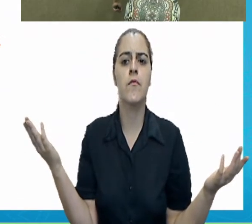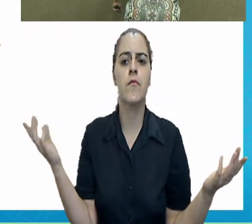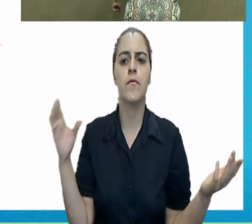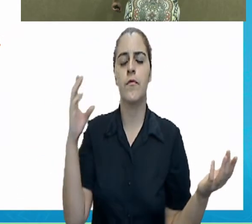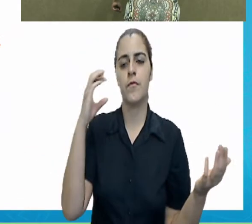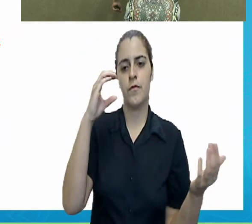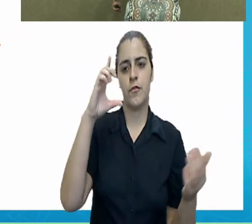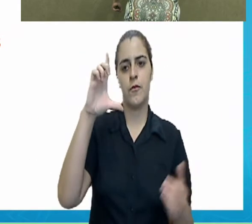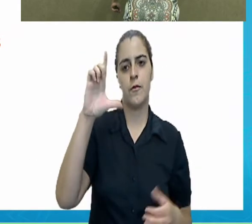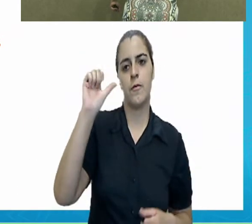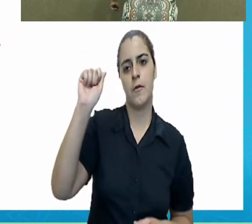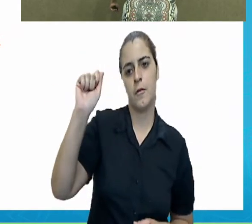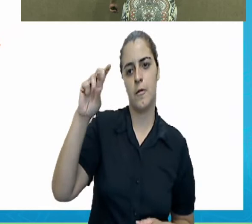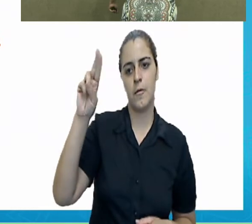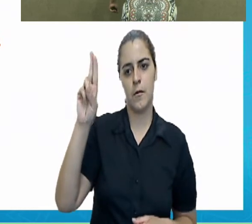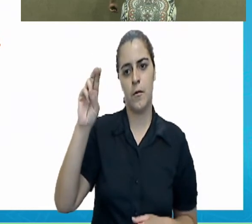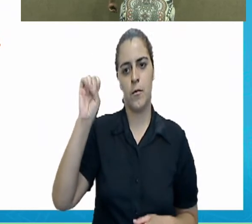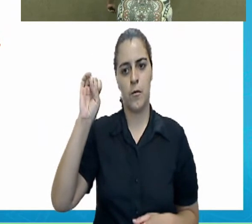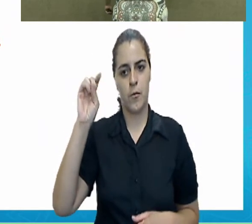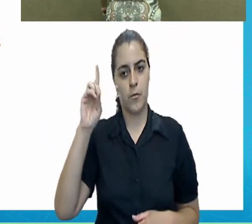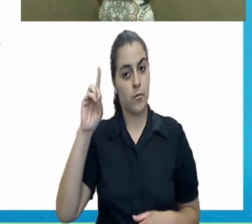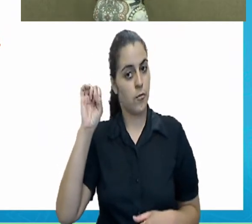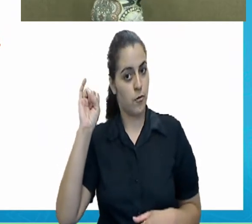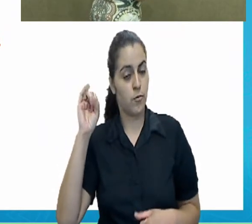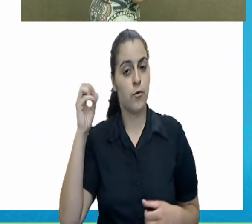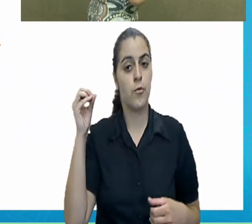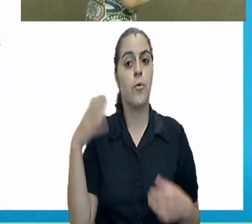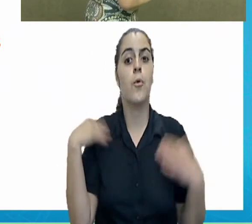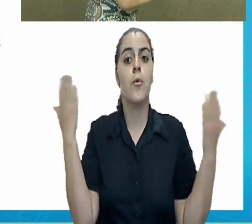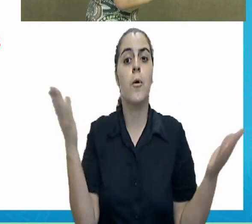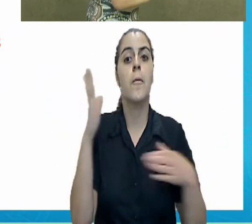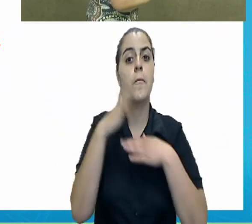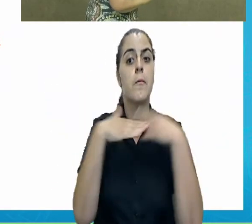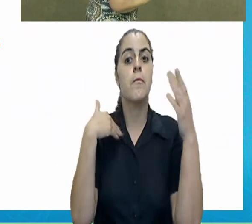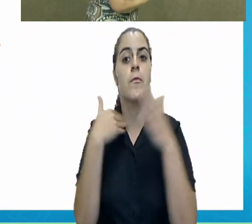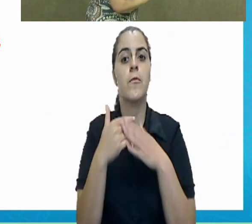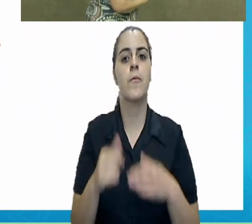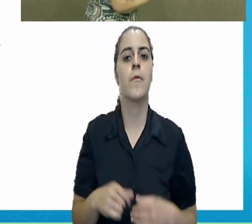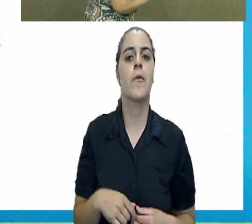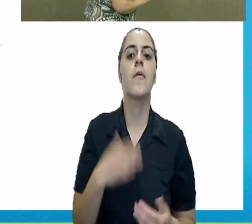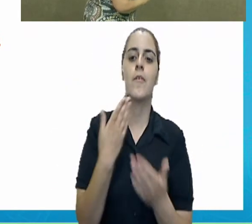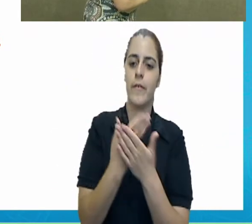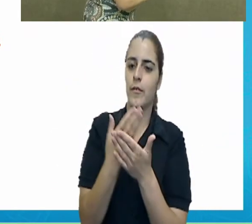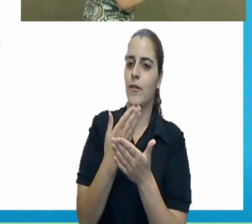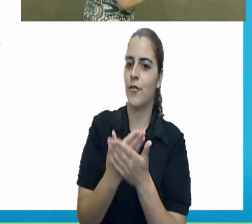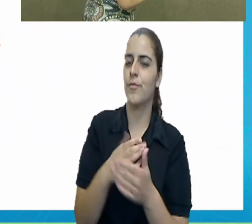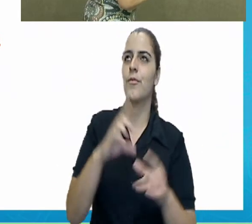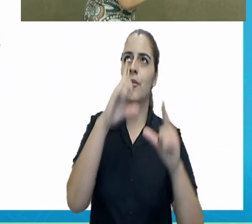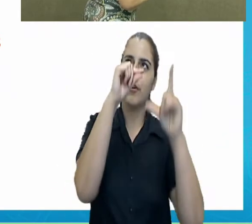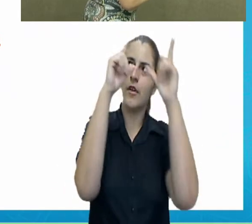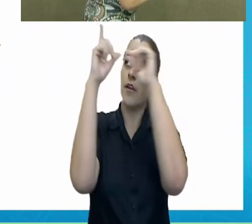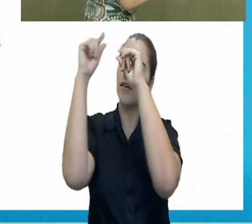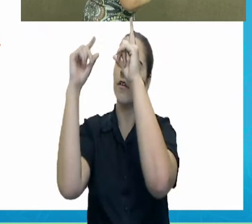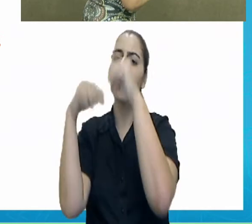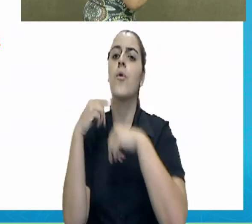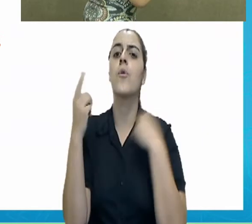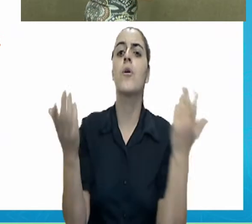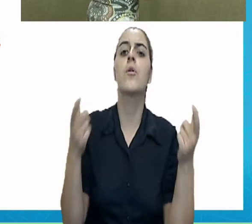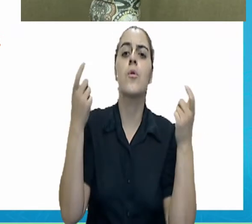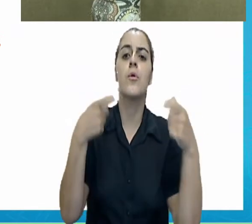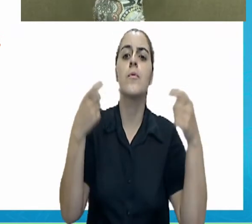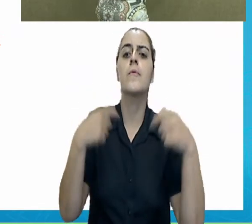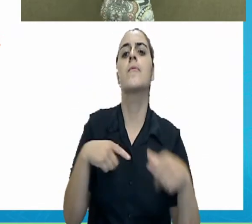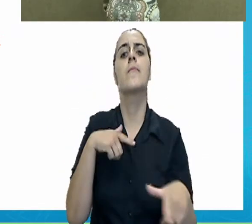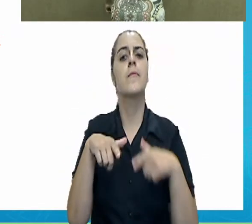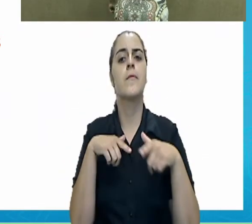Cláudio Bastos Pereira. Ele é astrônomo. Onde ele trabalha?